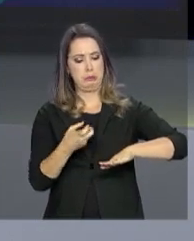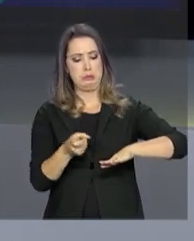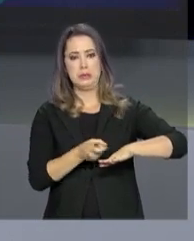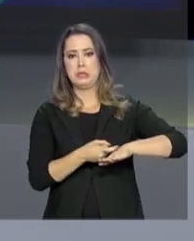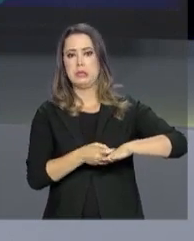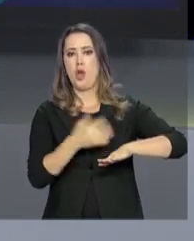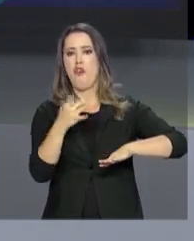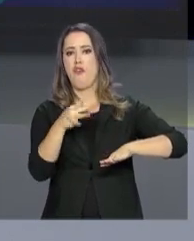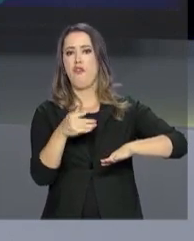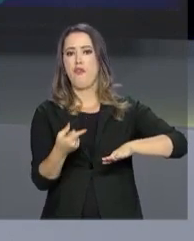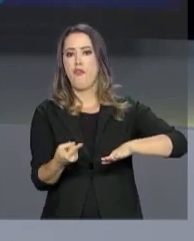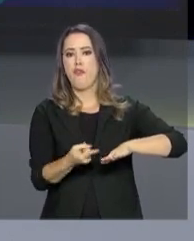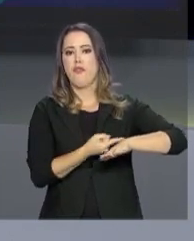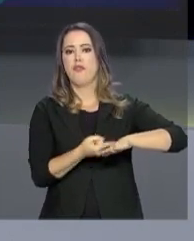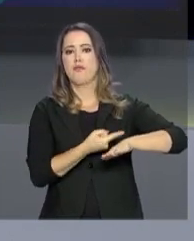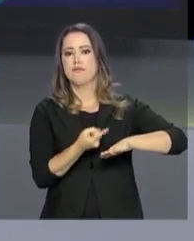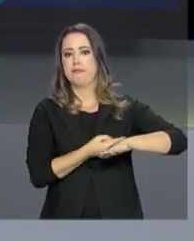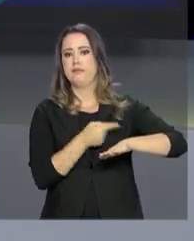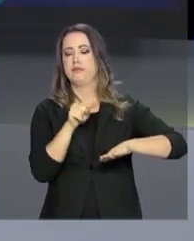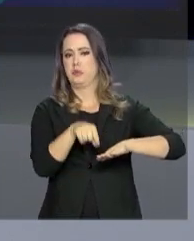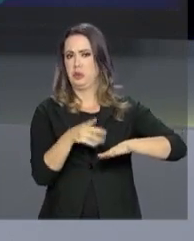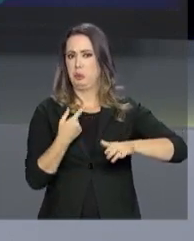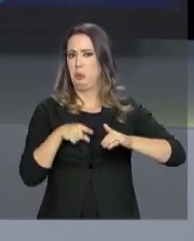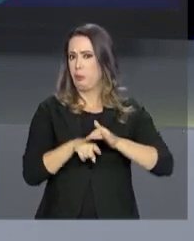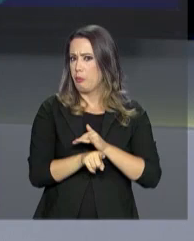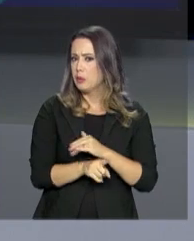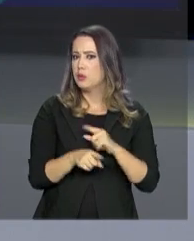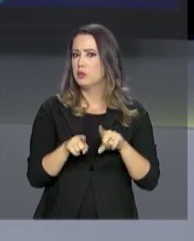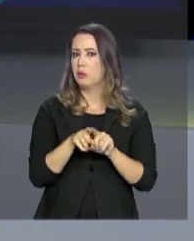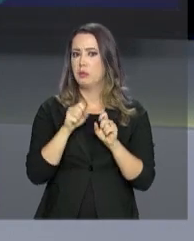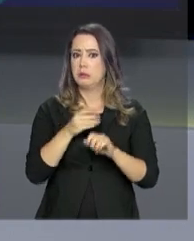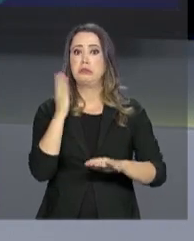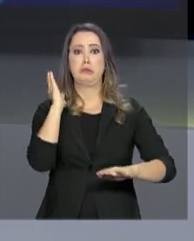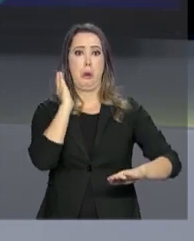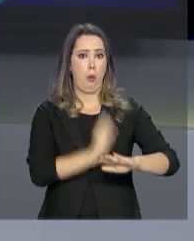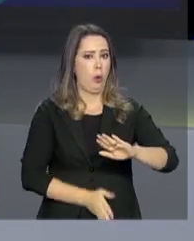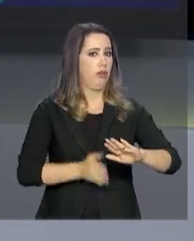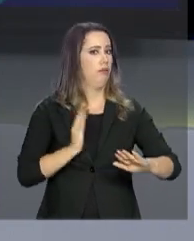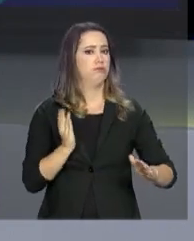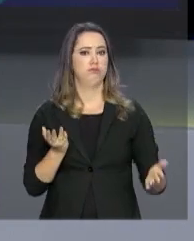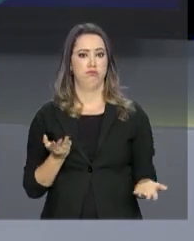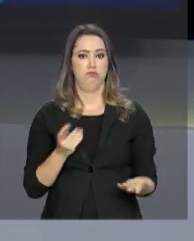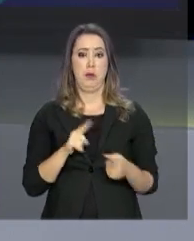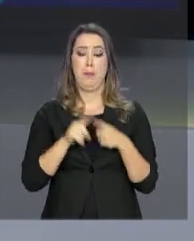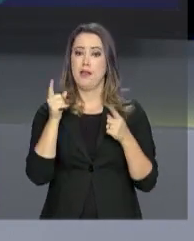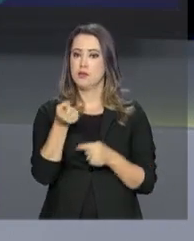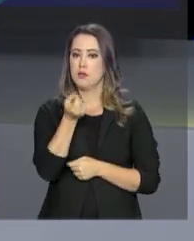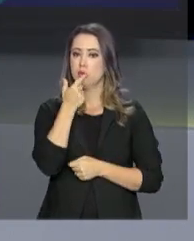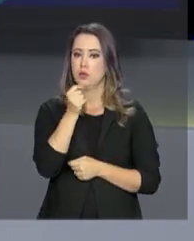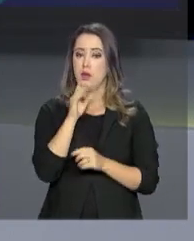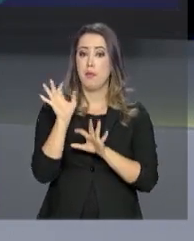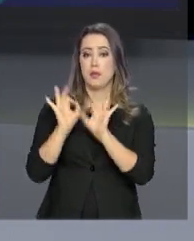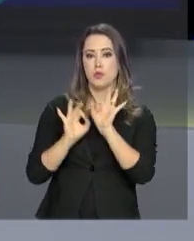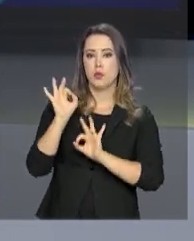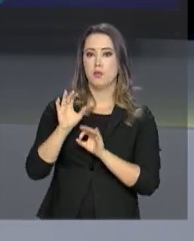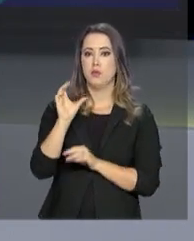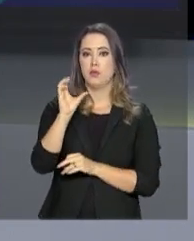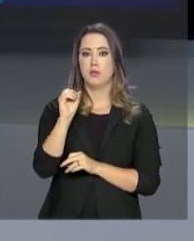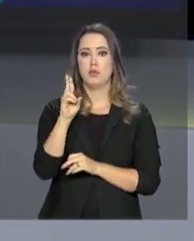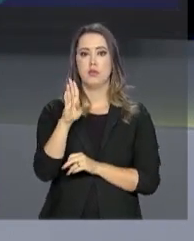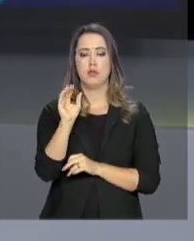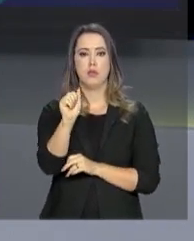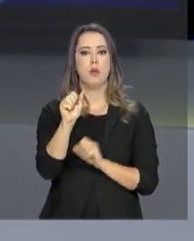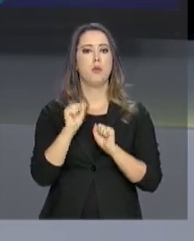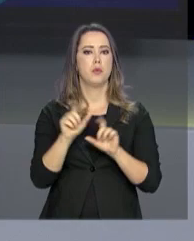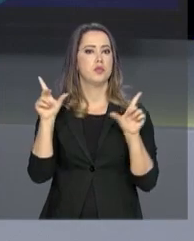pés desenvolve uma ferida. Em situações mais graves, o pé precisa ser amputado. Mas um medicamento desenvolvido em Cuba promete